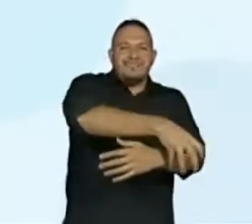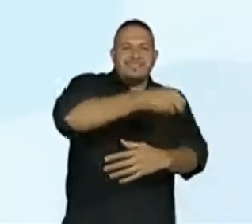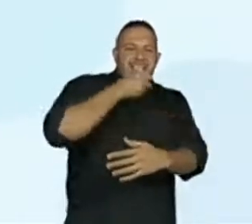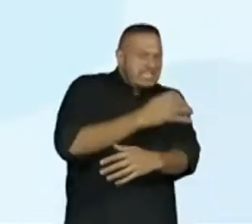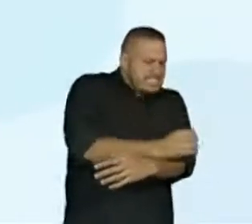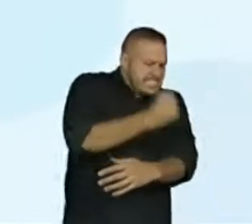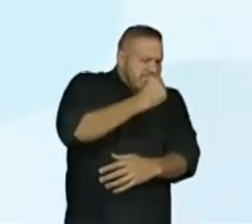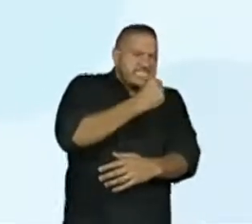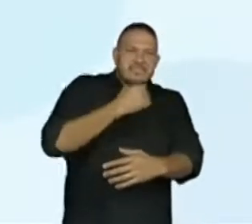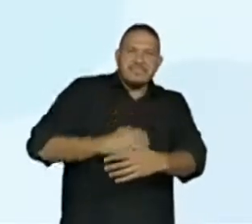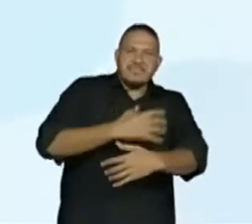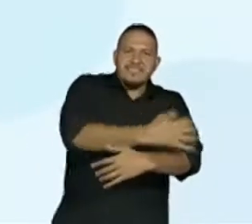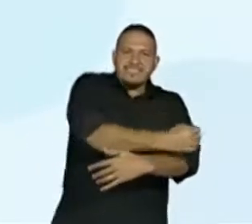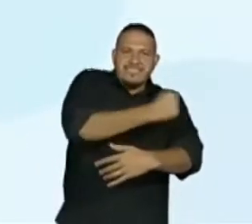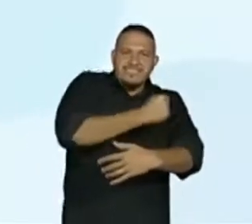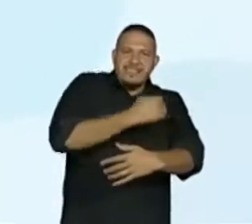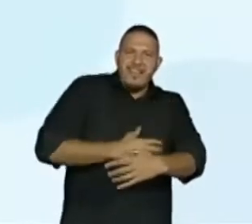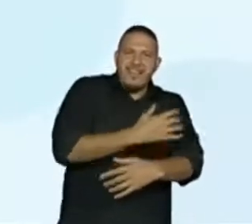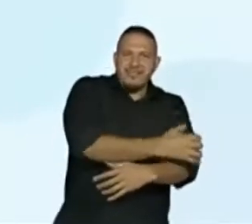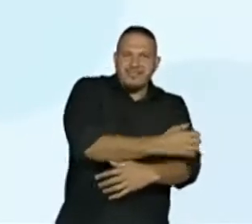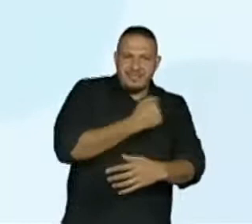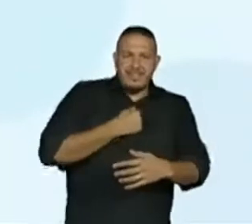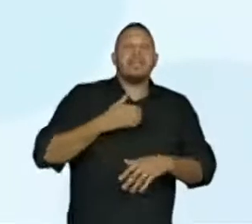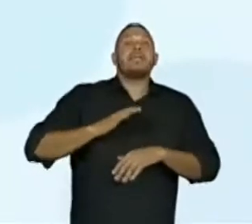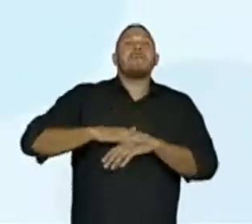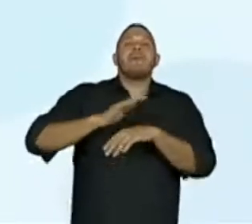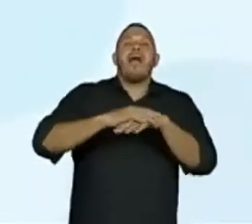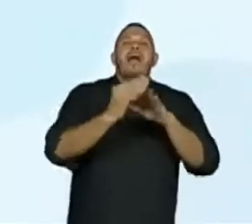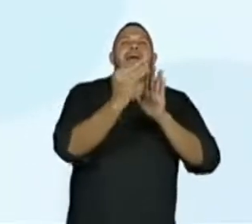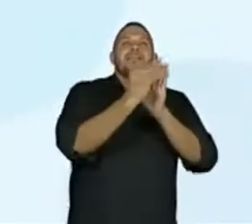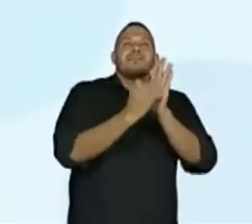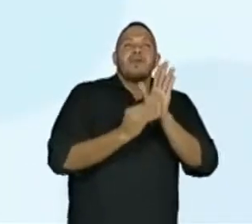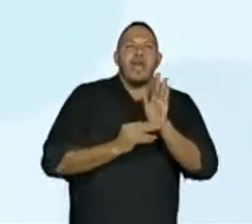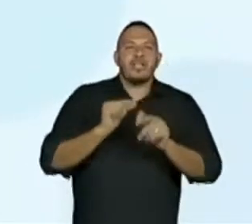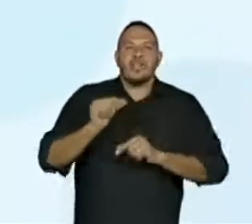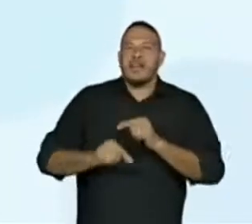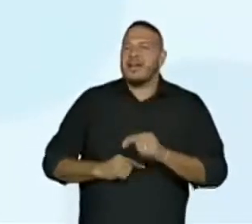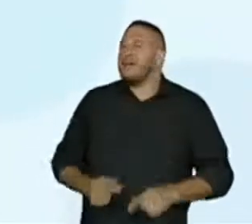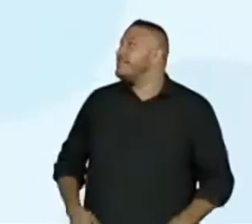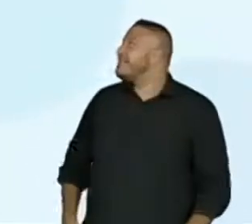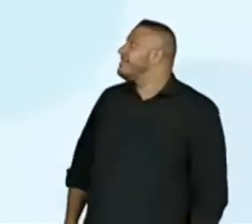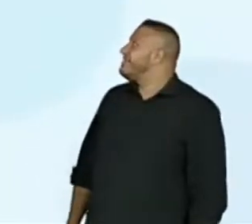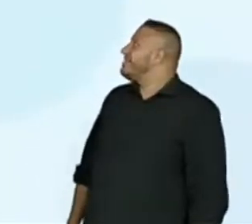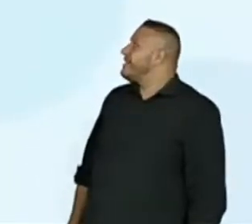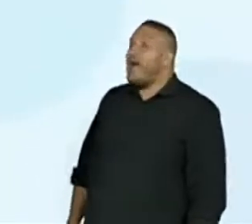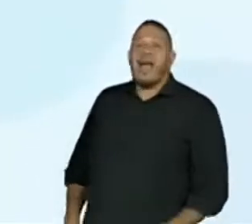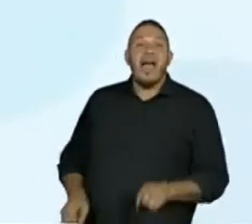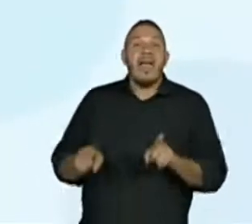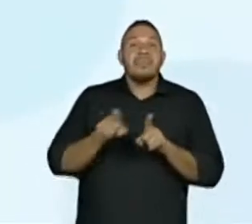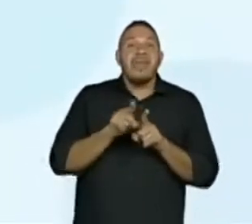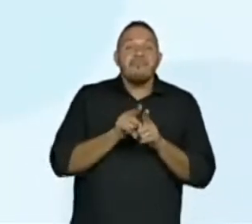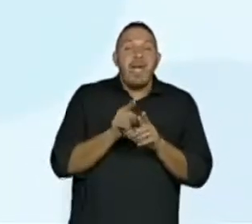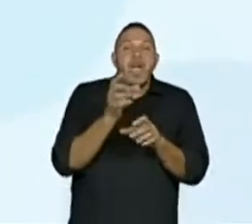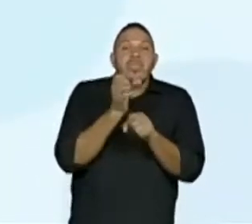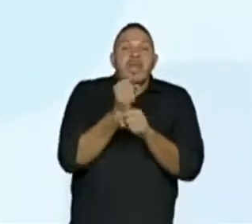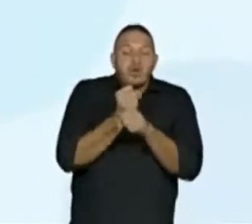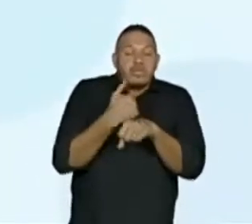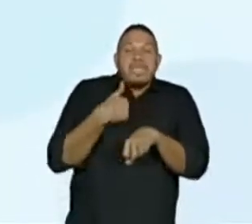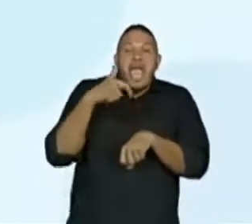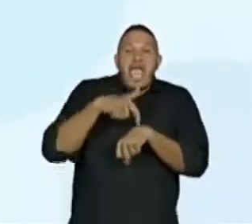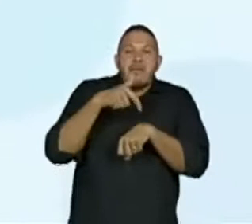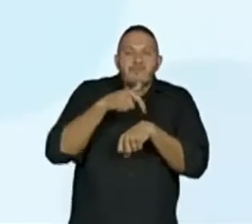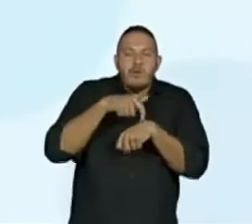o mais que eu posso registrar e isso a contagem do tempo a passagem do tempo